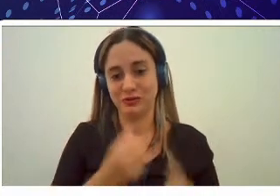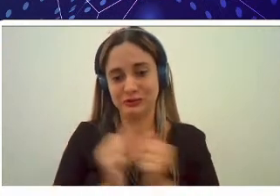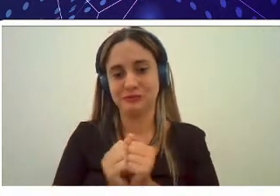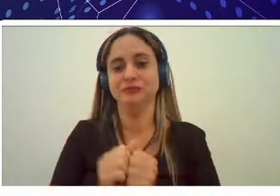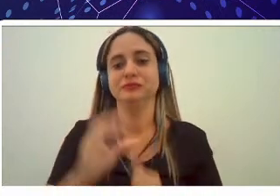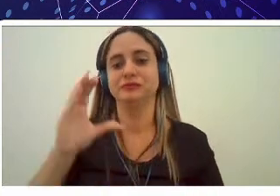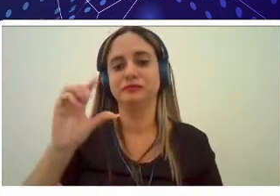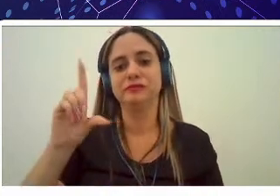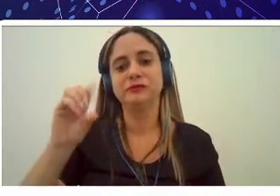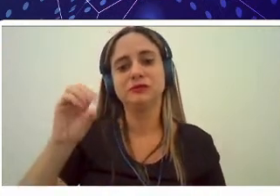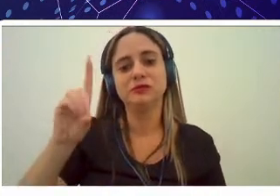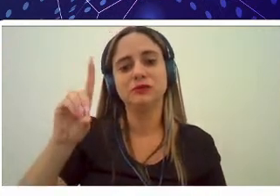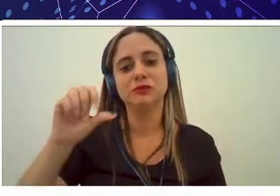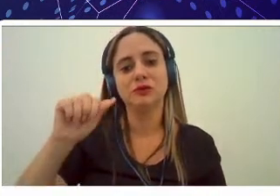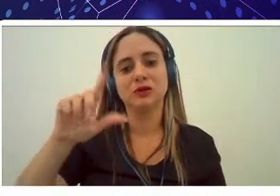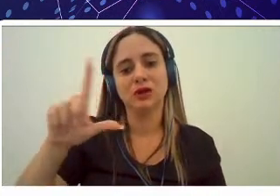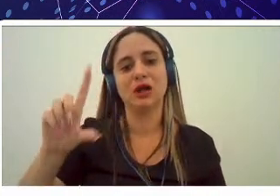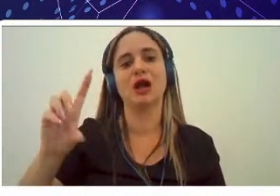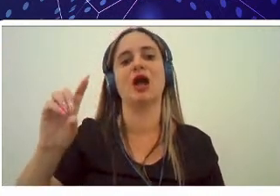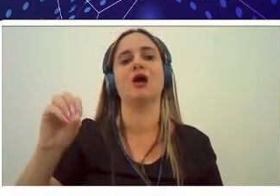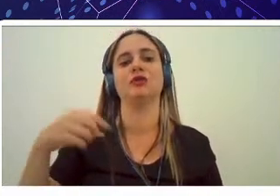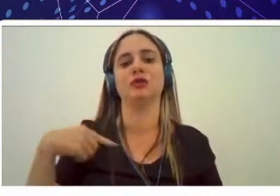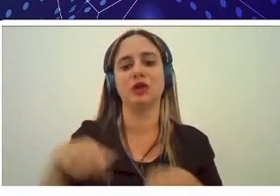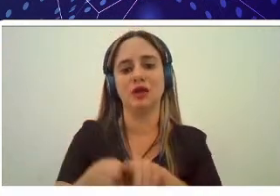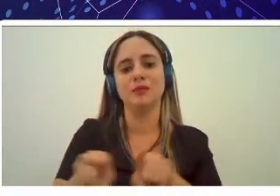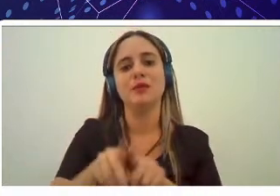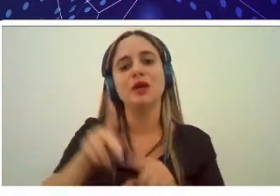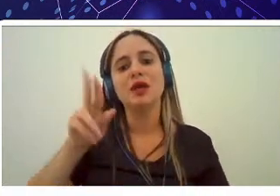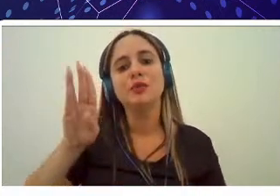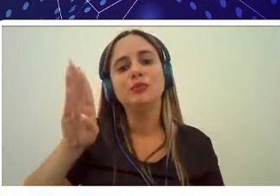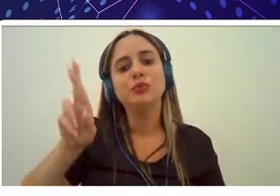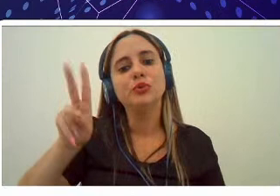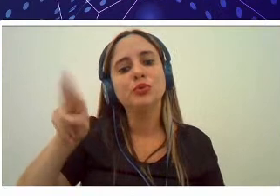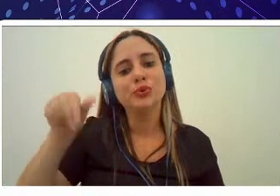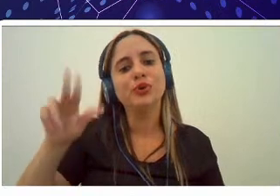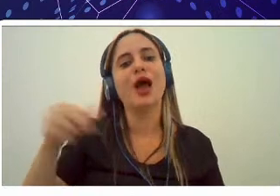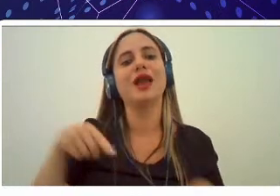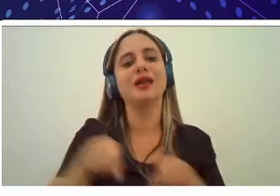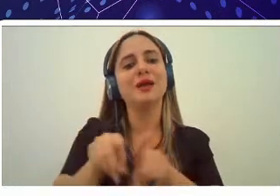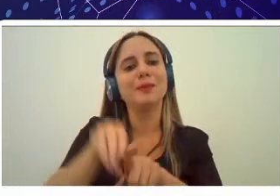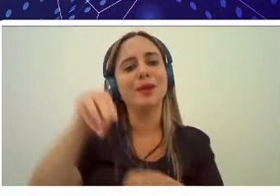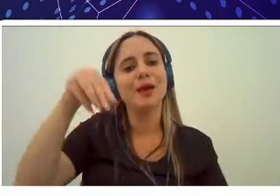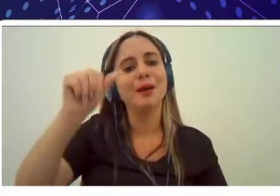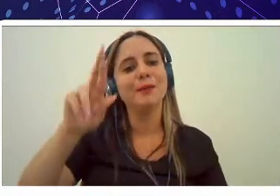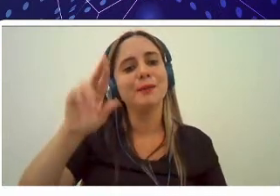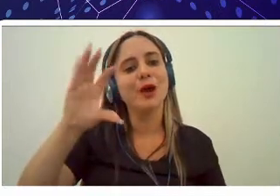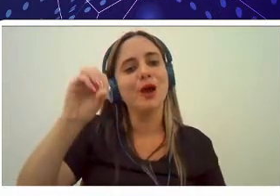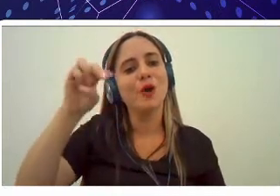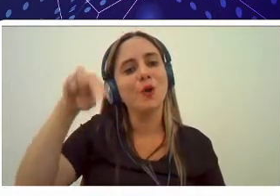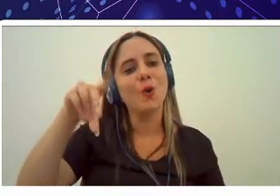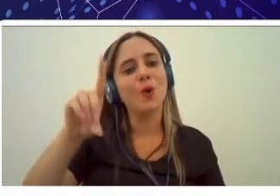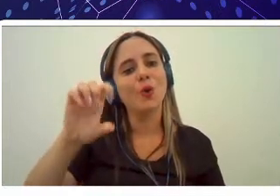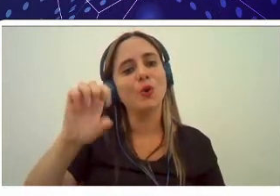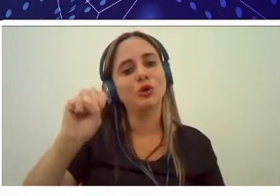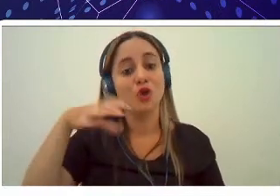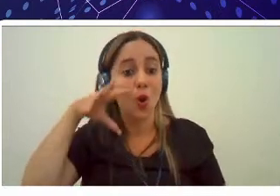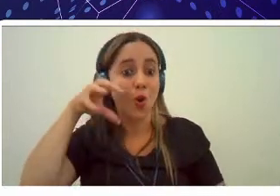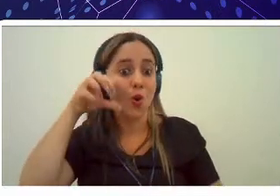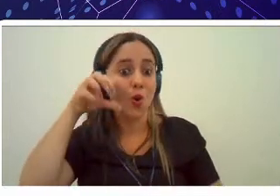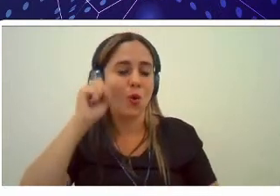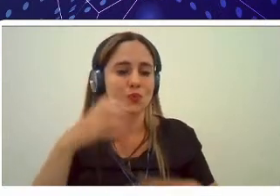Rodualdo professor Macondes professora Bruna ouvir a fala das docentes Erika e Jéssica foi